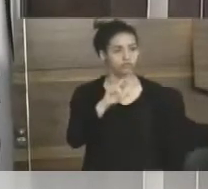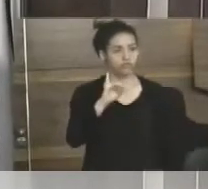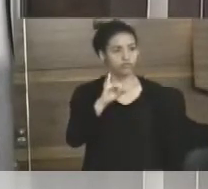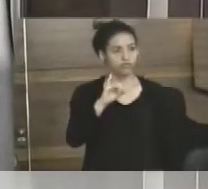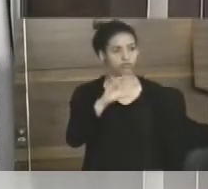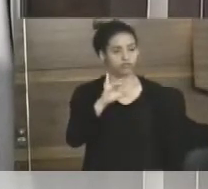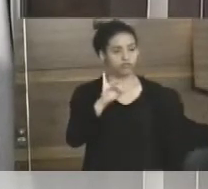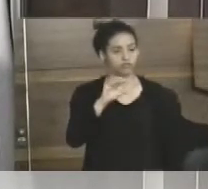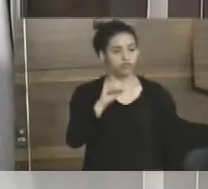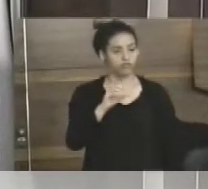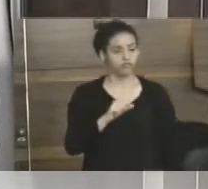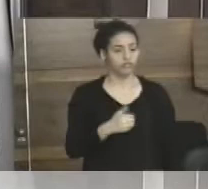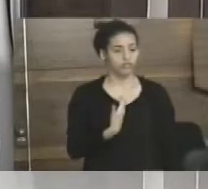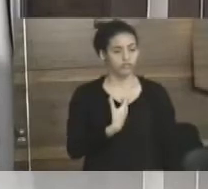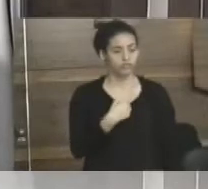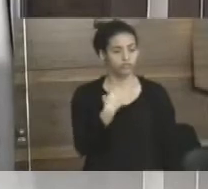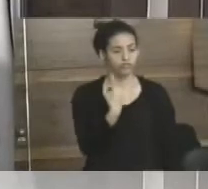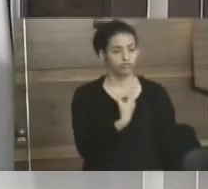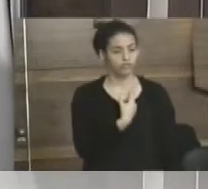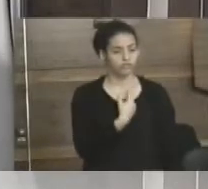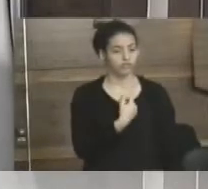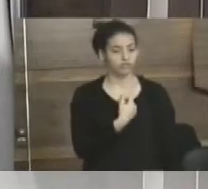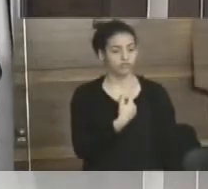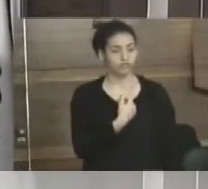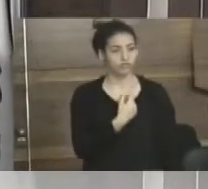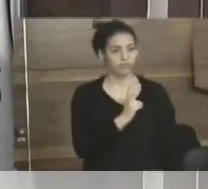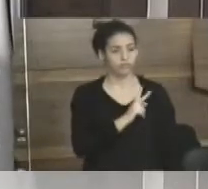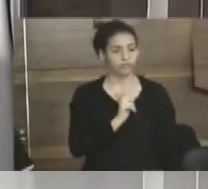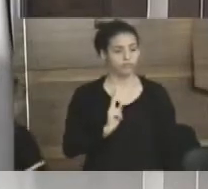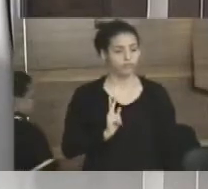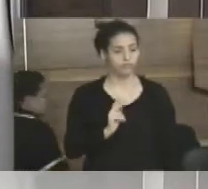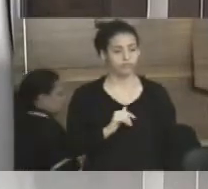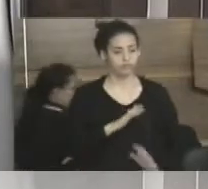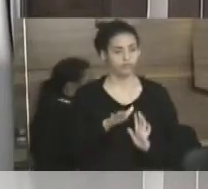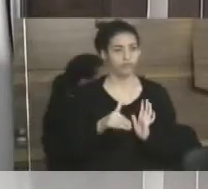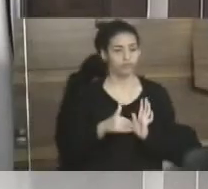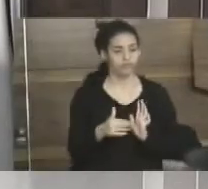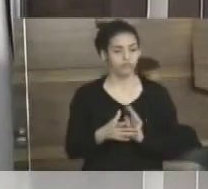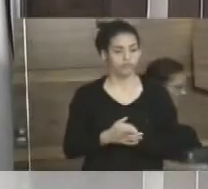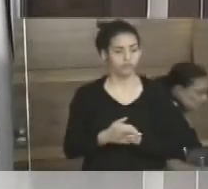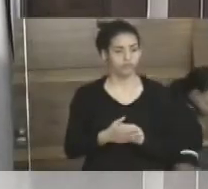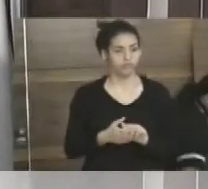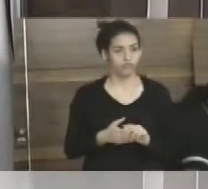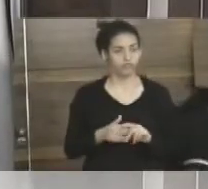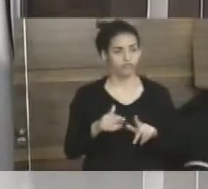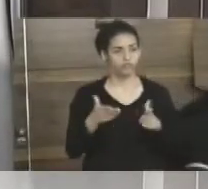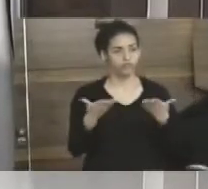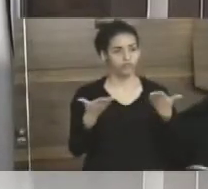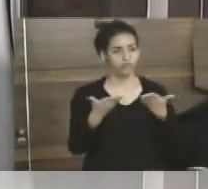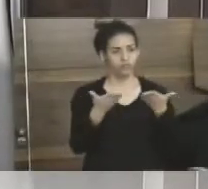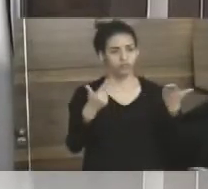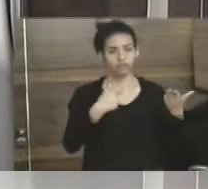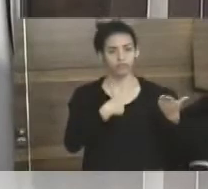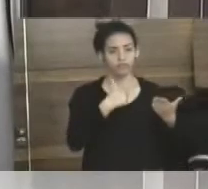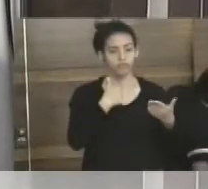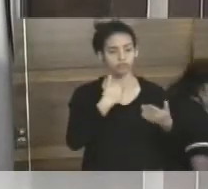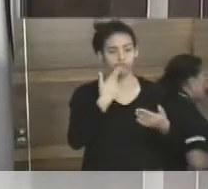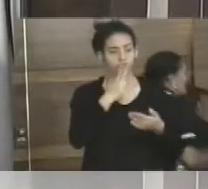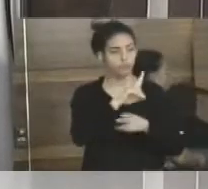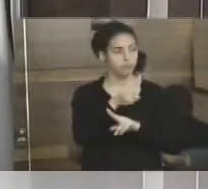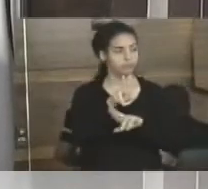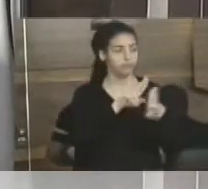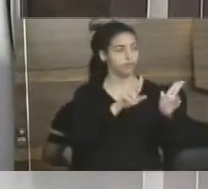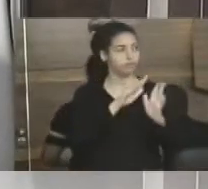é um grande amigo nosso, gente boa para caramba, o pastor, e a todos que nos assistem aqui, não consigo nominar todo mundo,